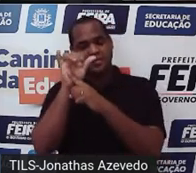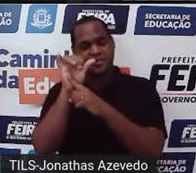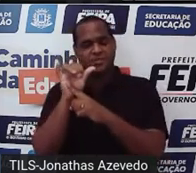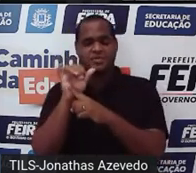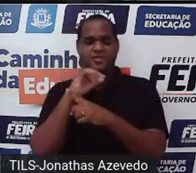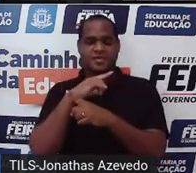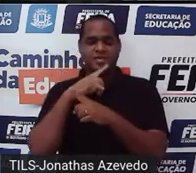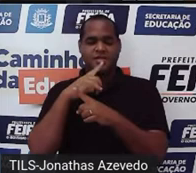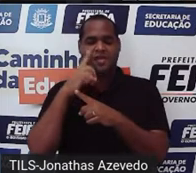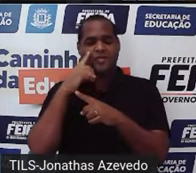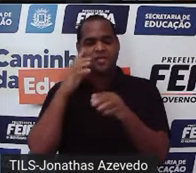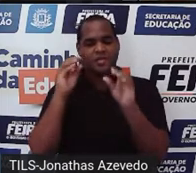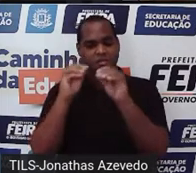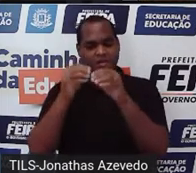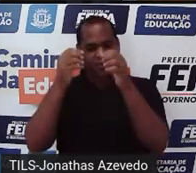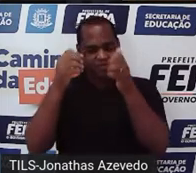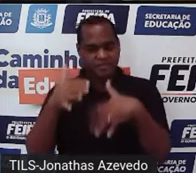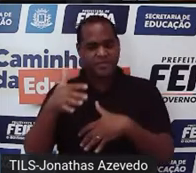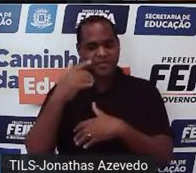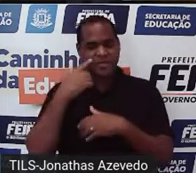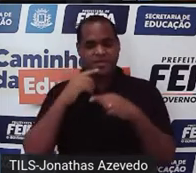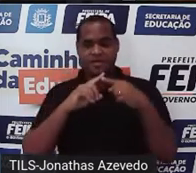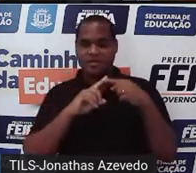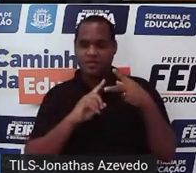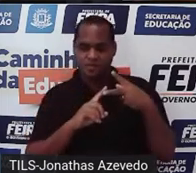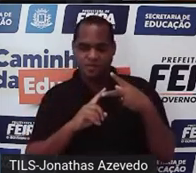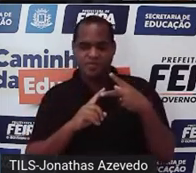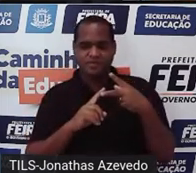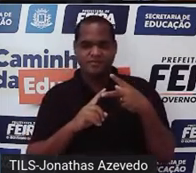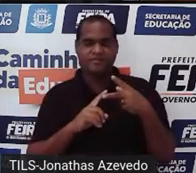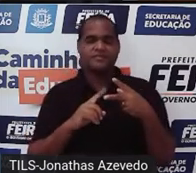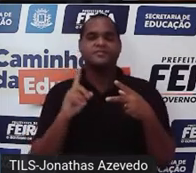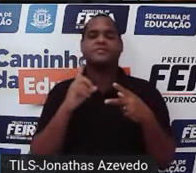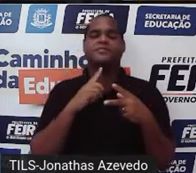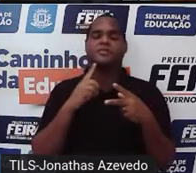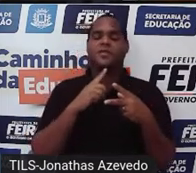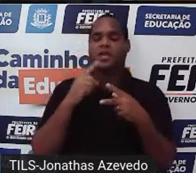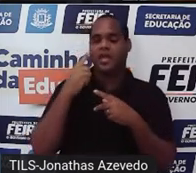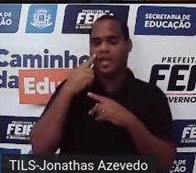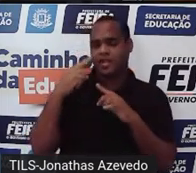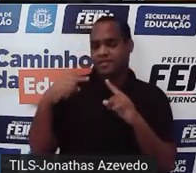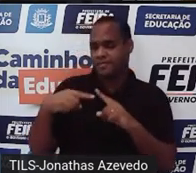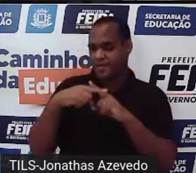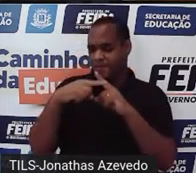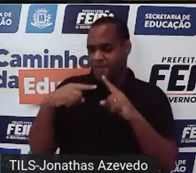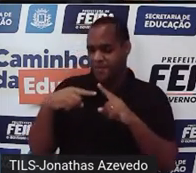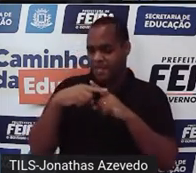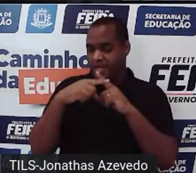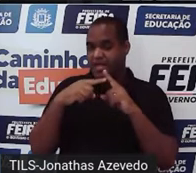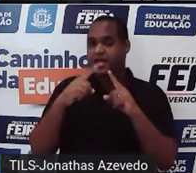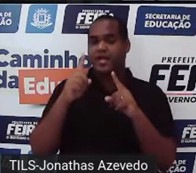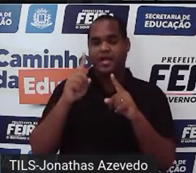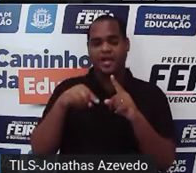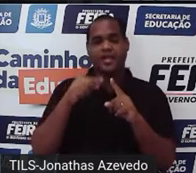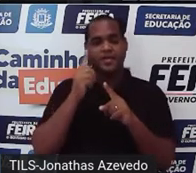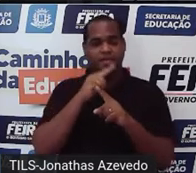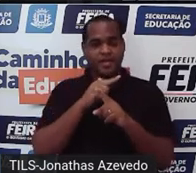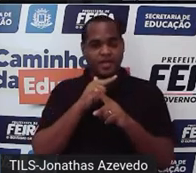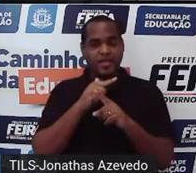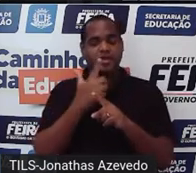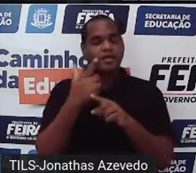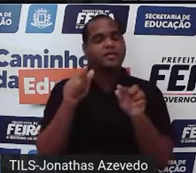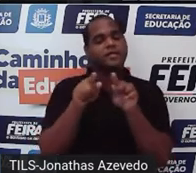que é um ponto para as duas retas, as retas concorrentes, né? As retas que se cruzam,